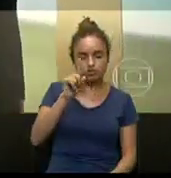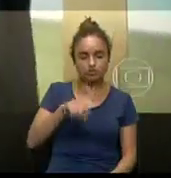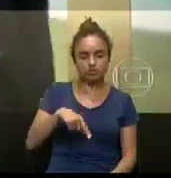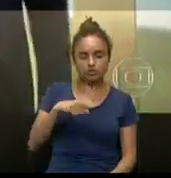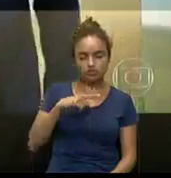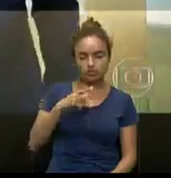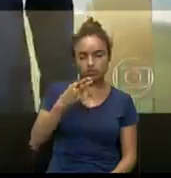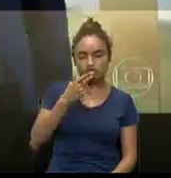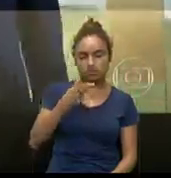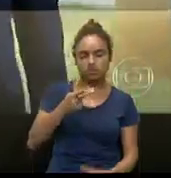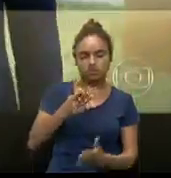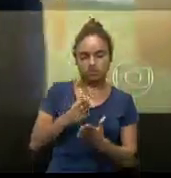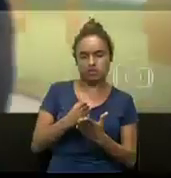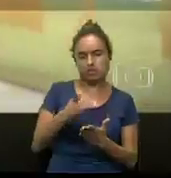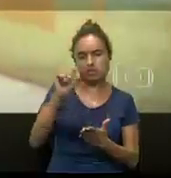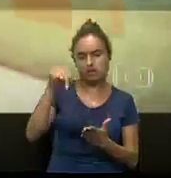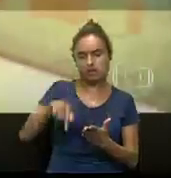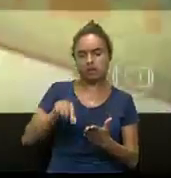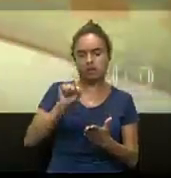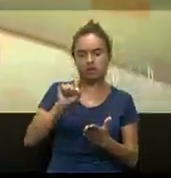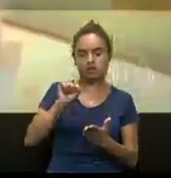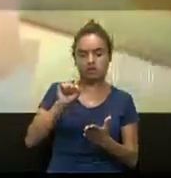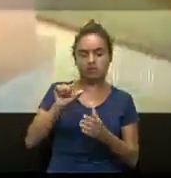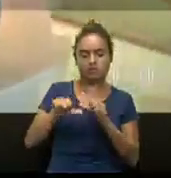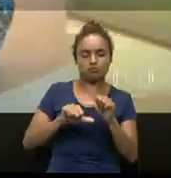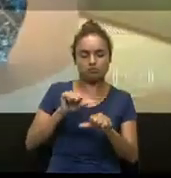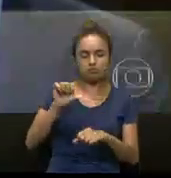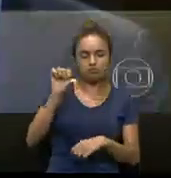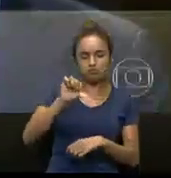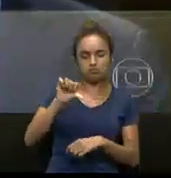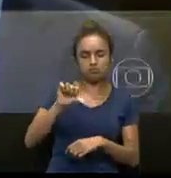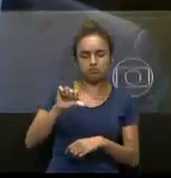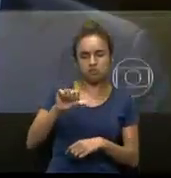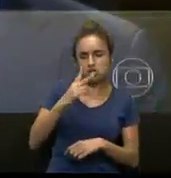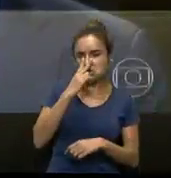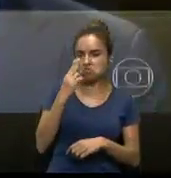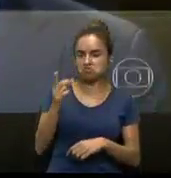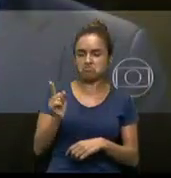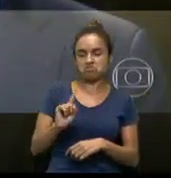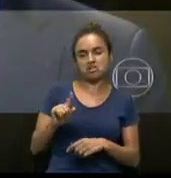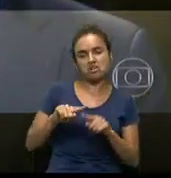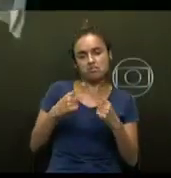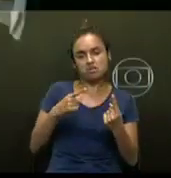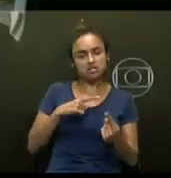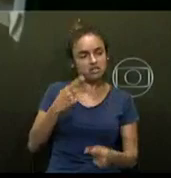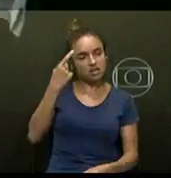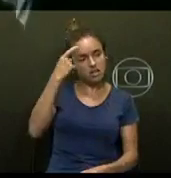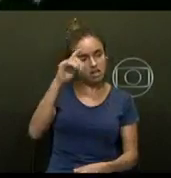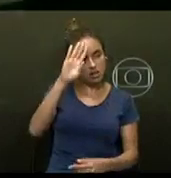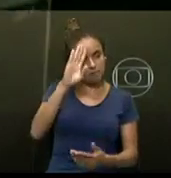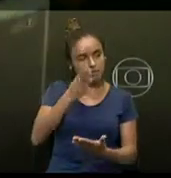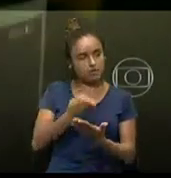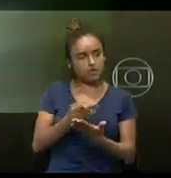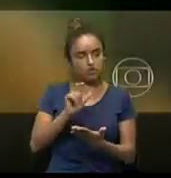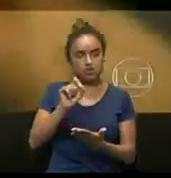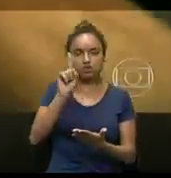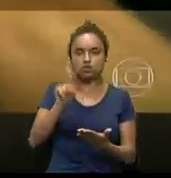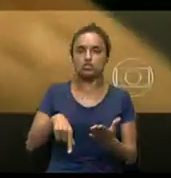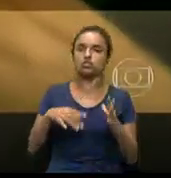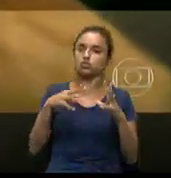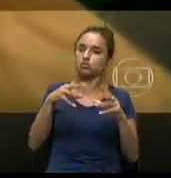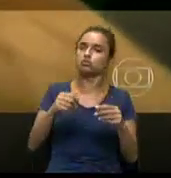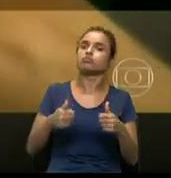Esse advogado acredita que o futuro da moeda digital seja brilhante. Por enquanto, o que todos